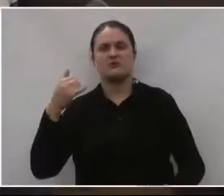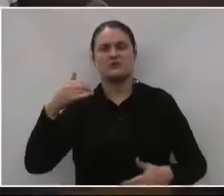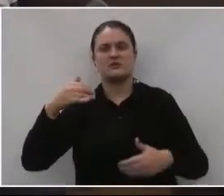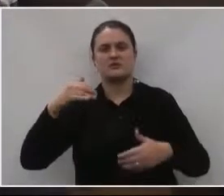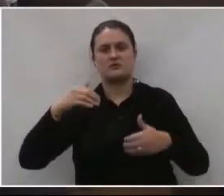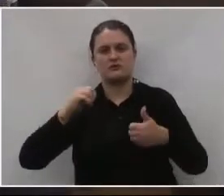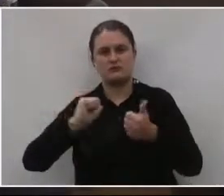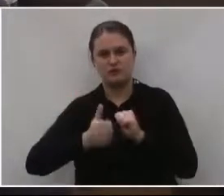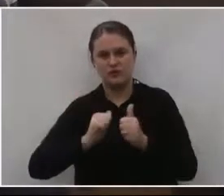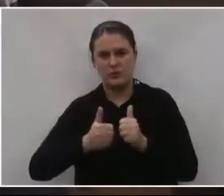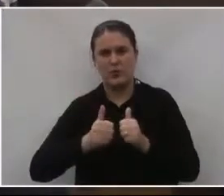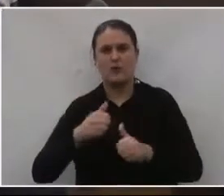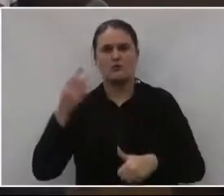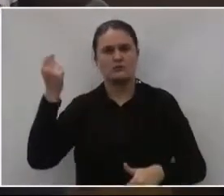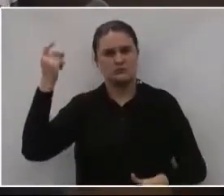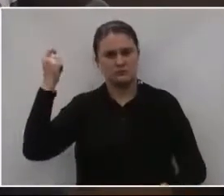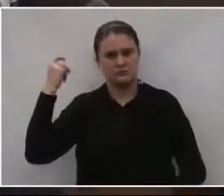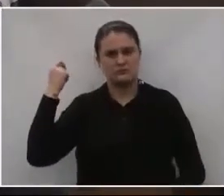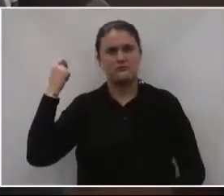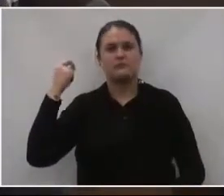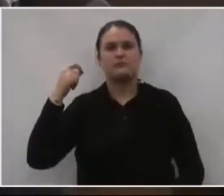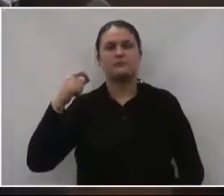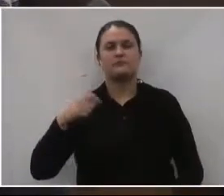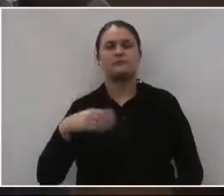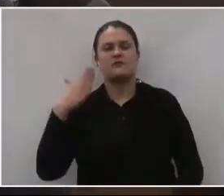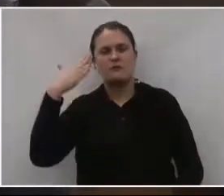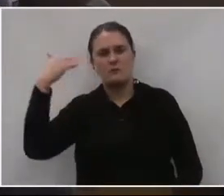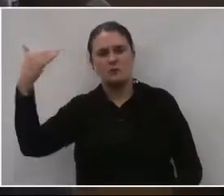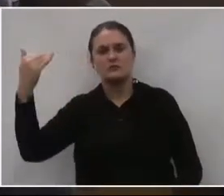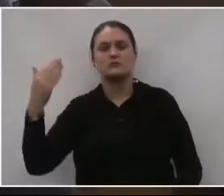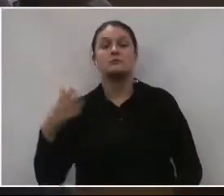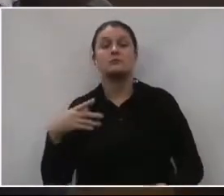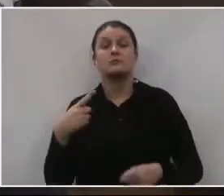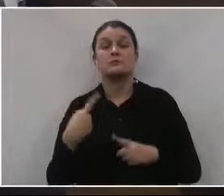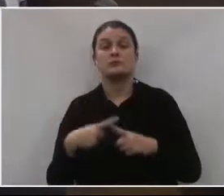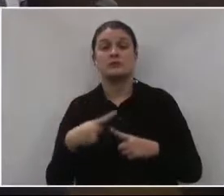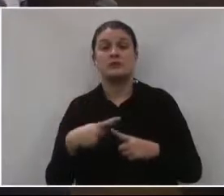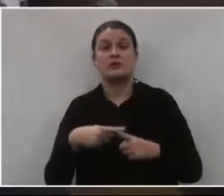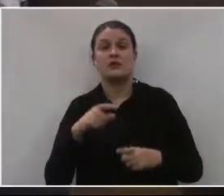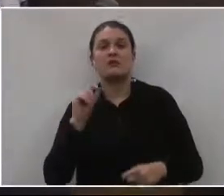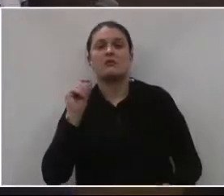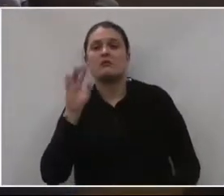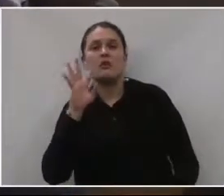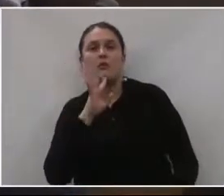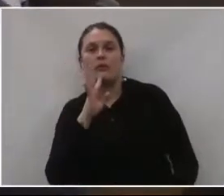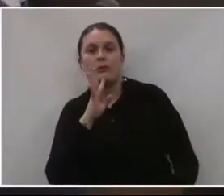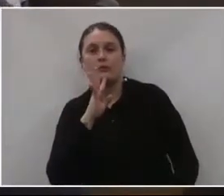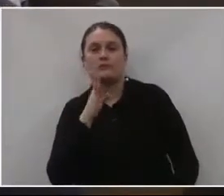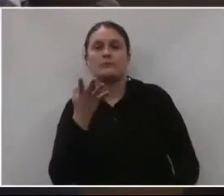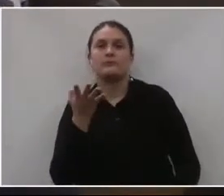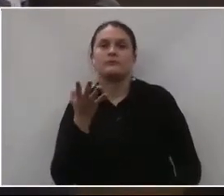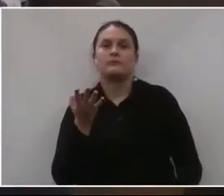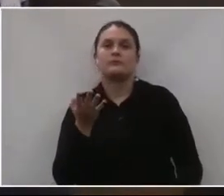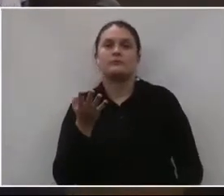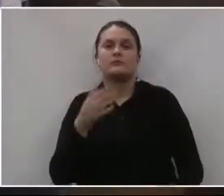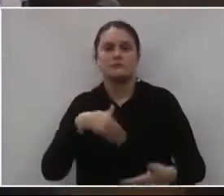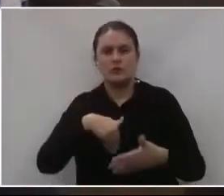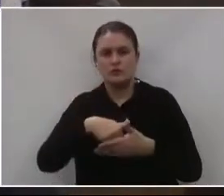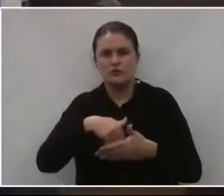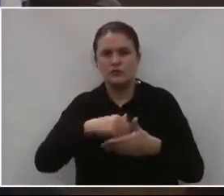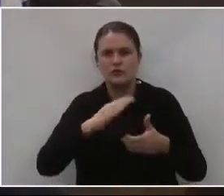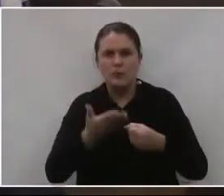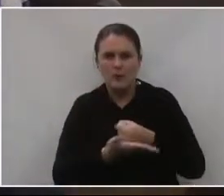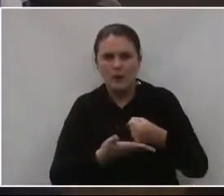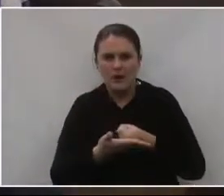na época e na época áurea, porque para quem não sabe, o futebol